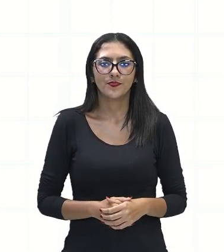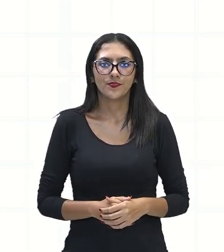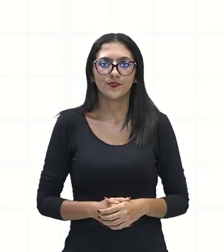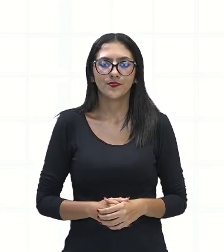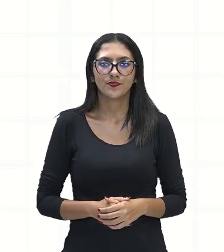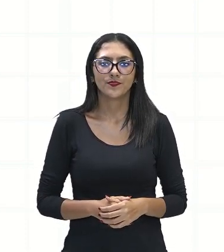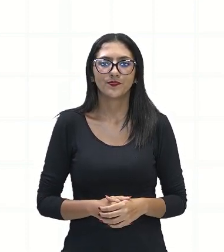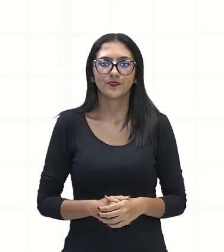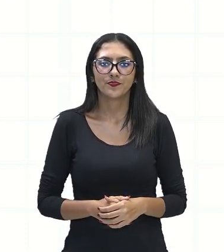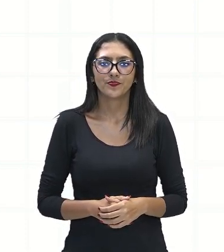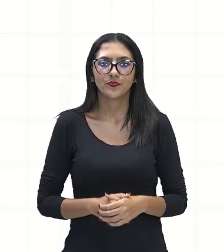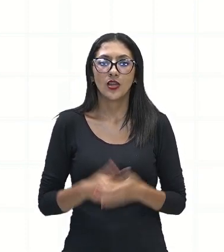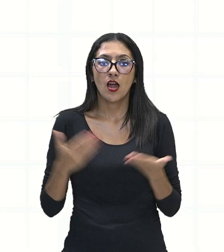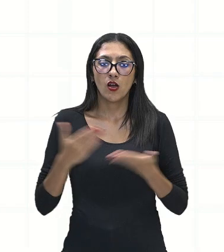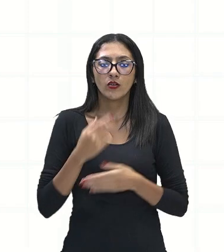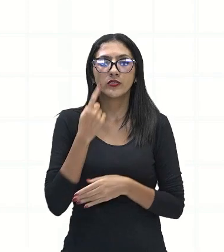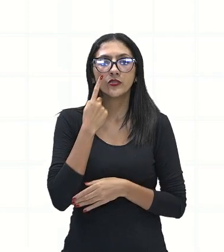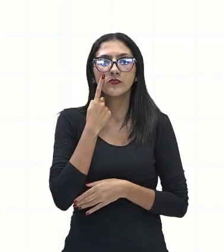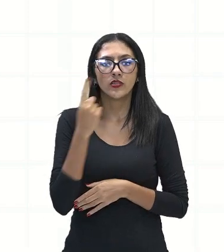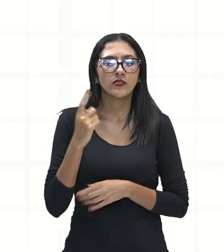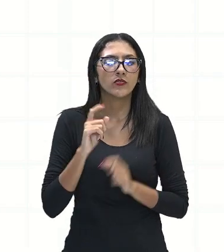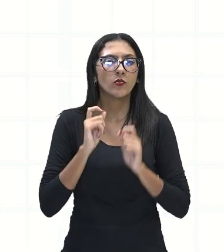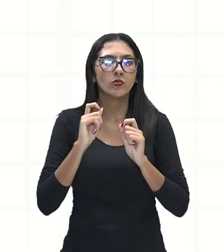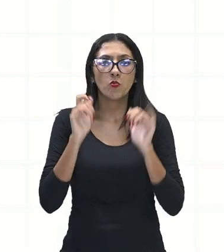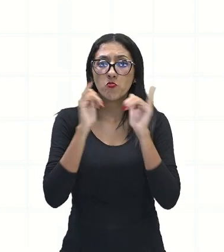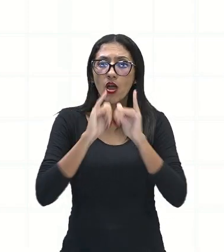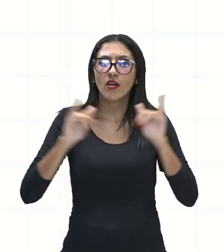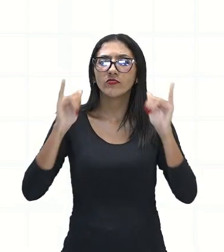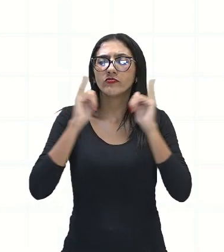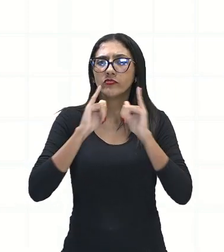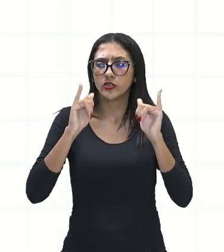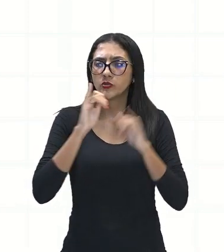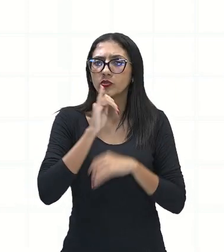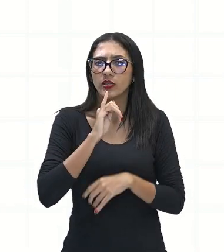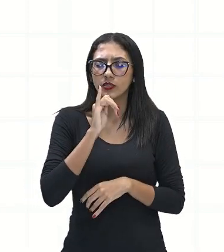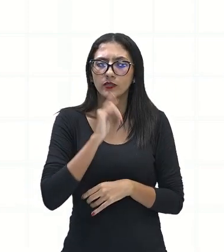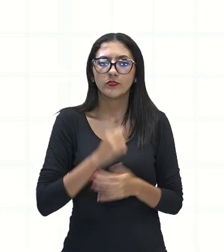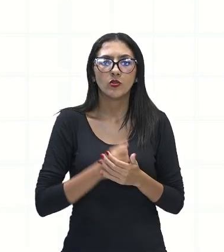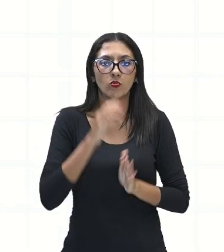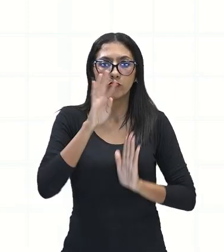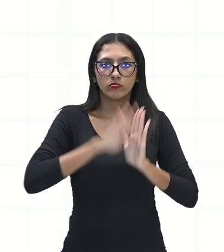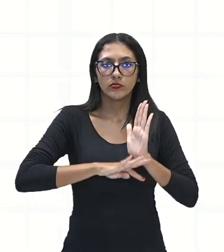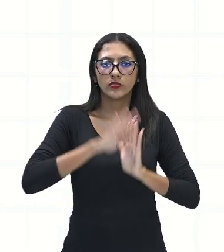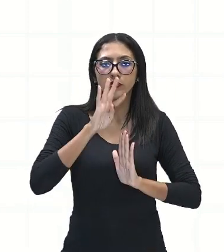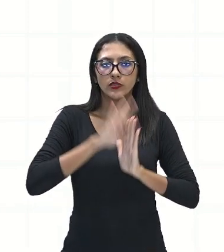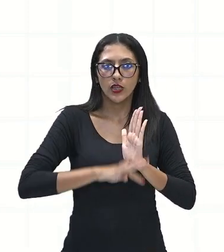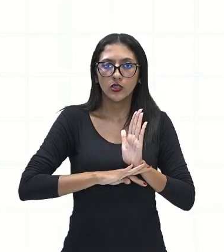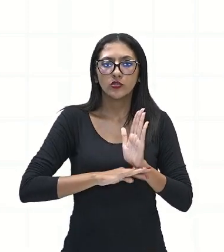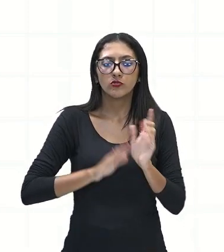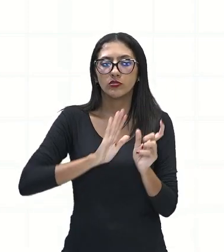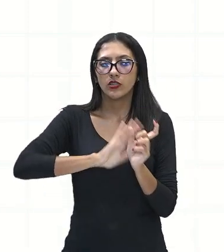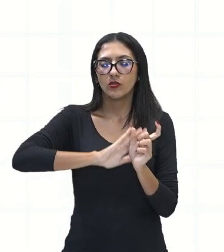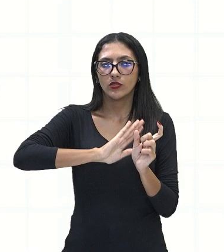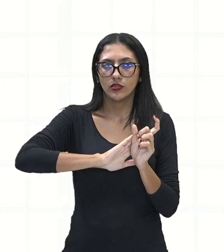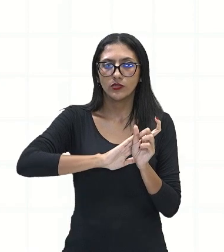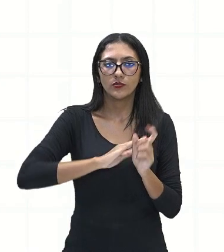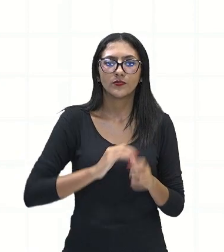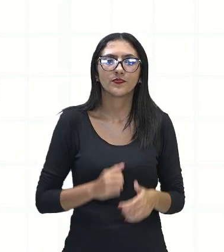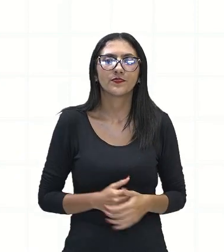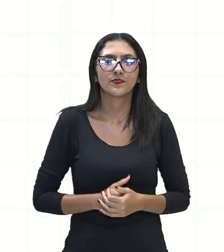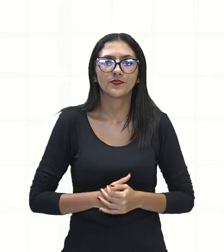a gente vai seguir para uma notícia. Vamos ver. Observe aqui, ó. Um texto denotativo. Tá?